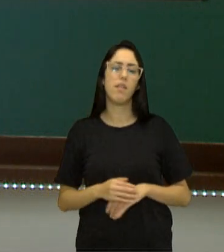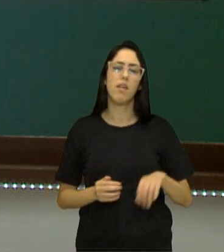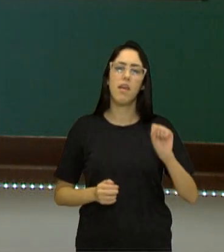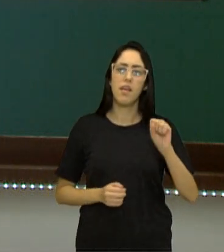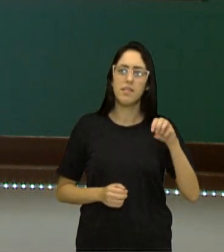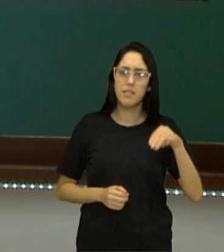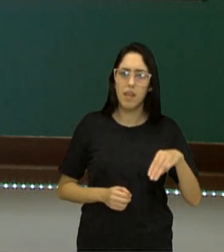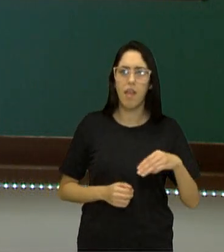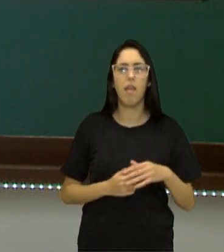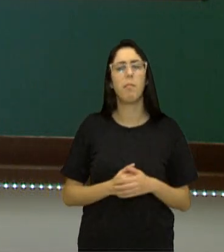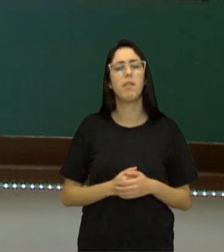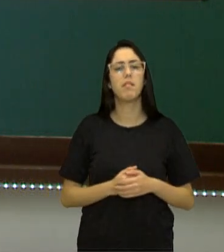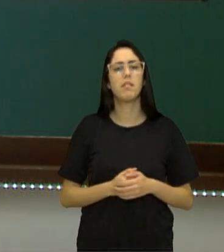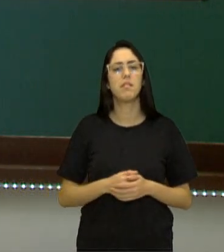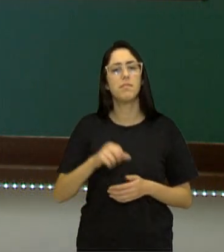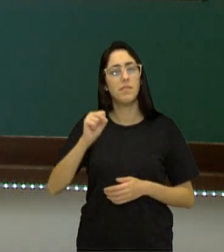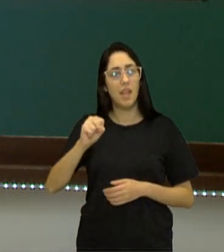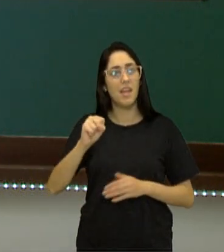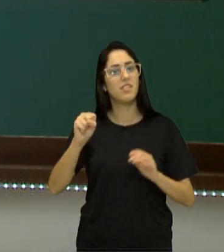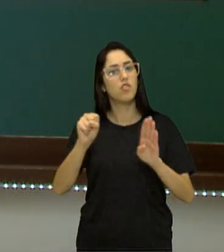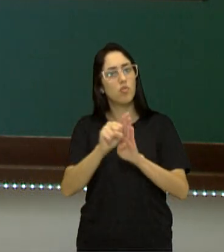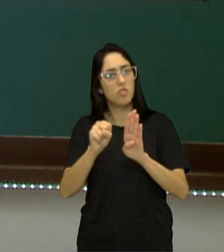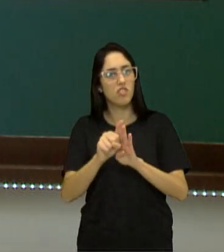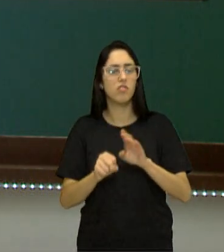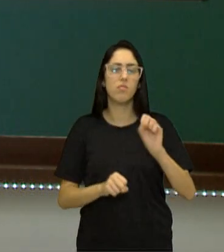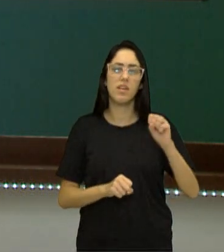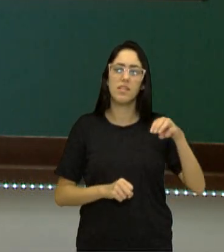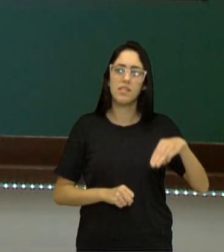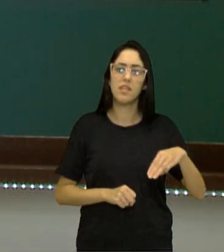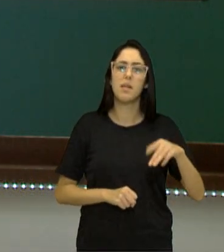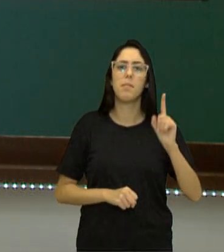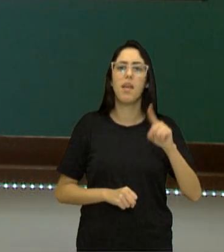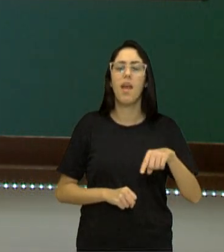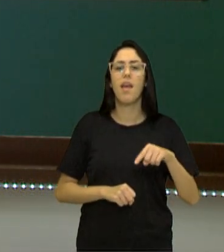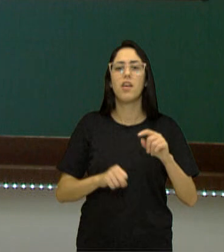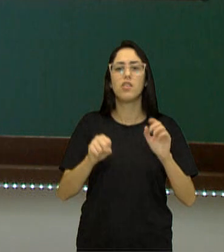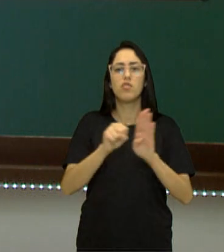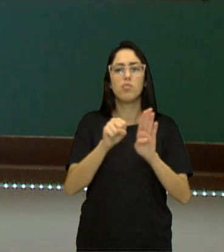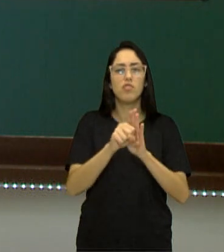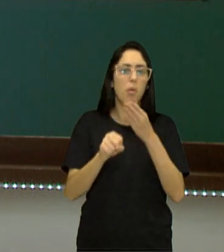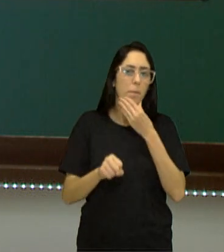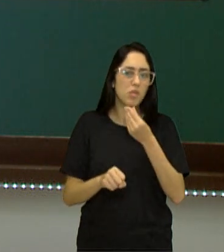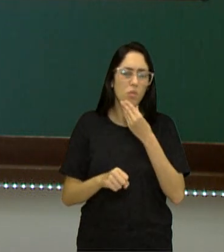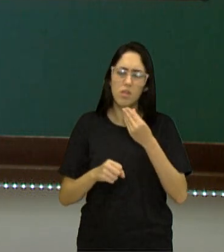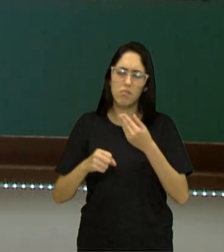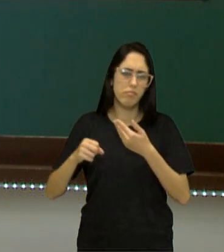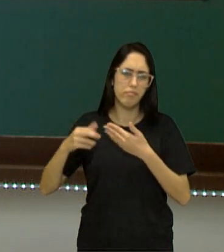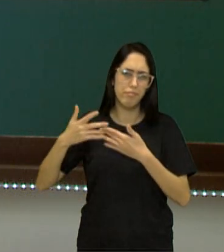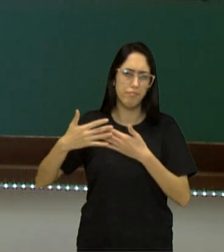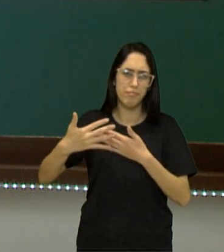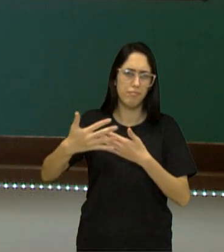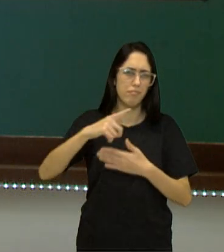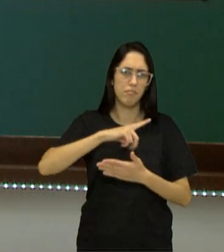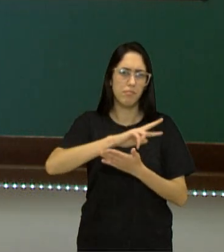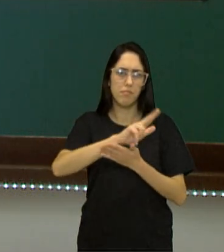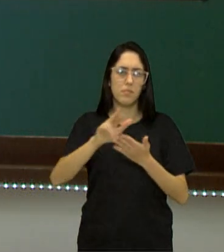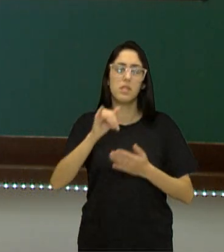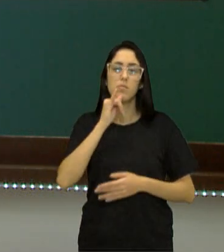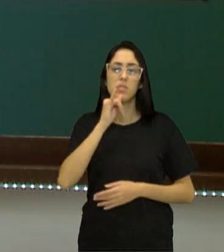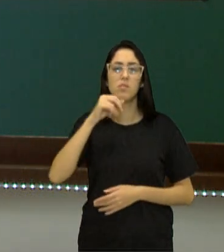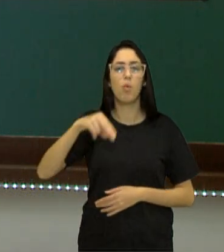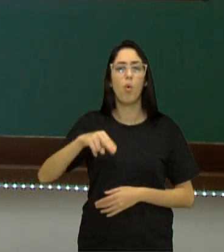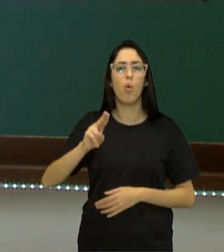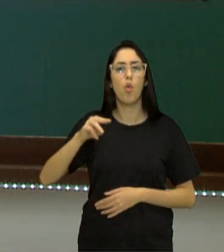Então, S de substantivo. SM de substantivo masculino. E assim por diante. Num, por exemplo, de numeral ou